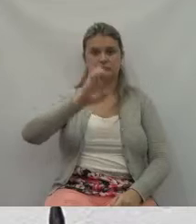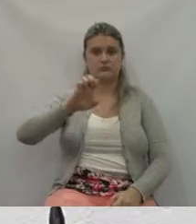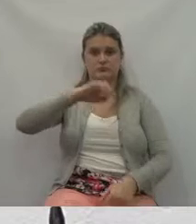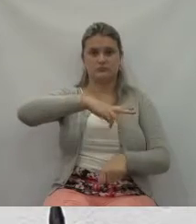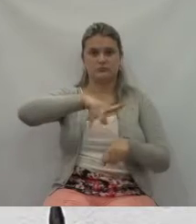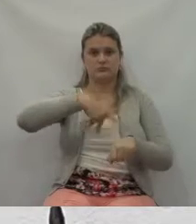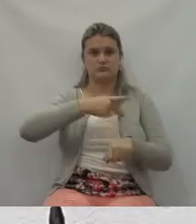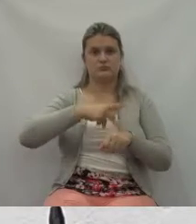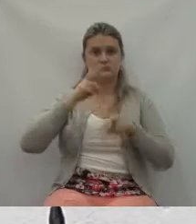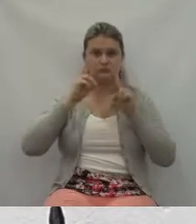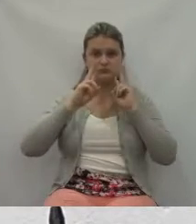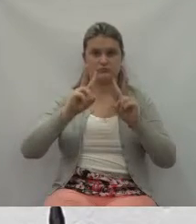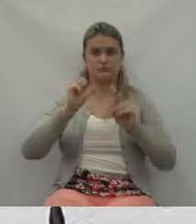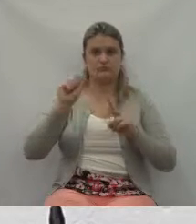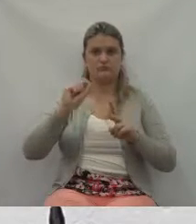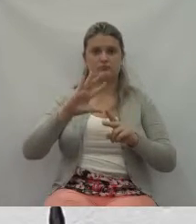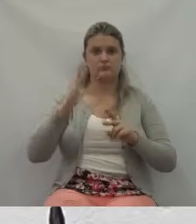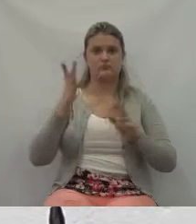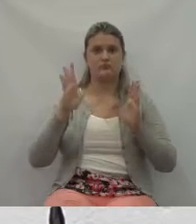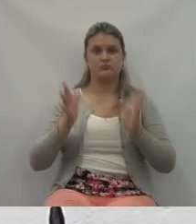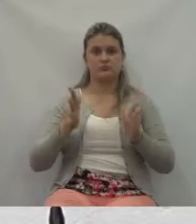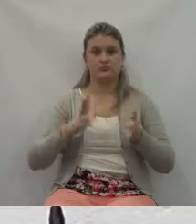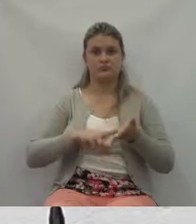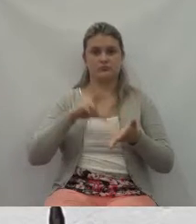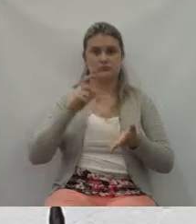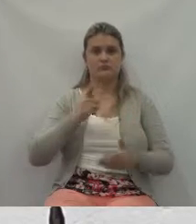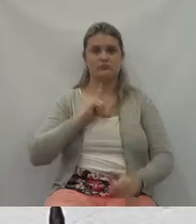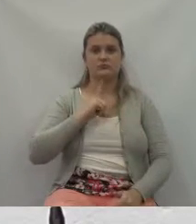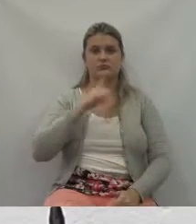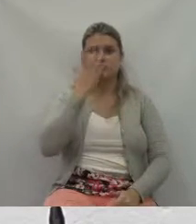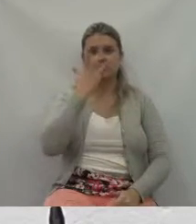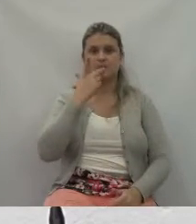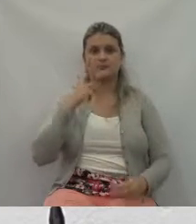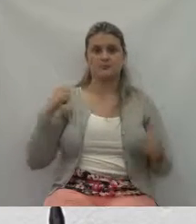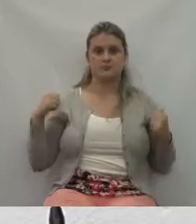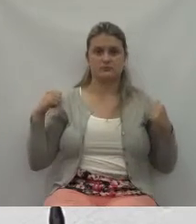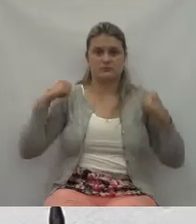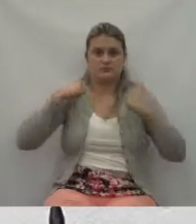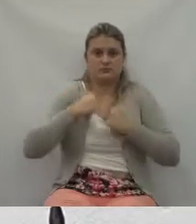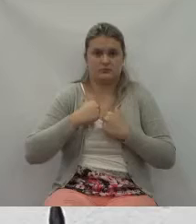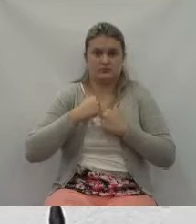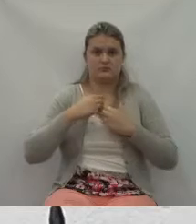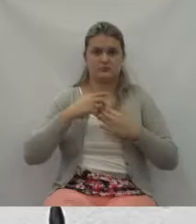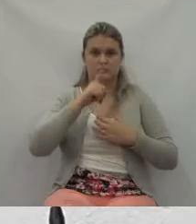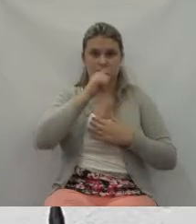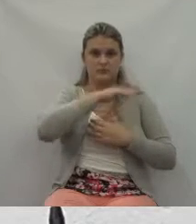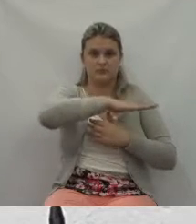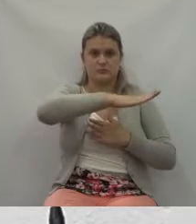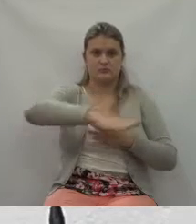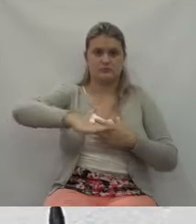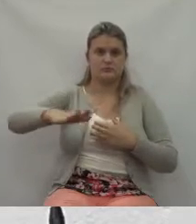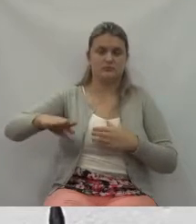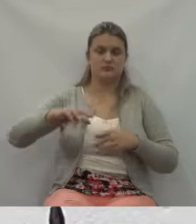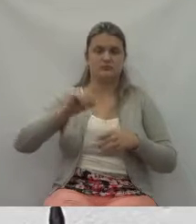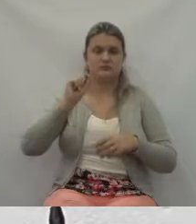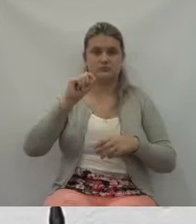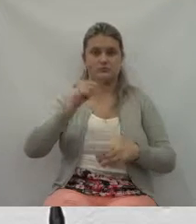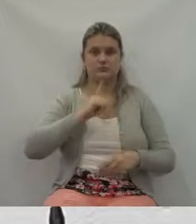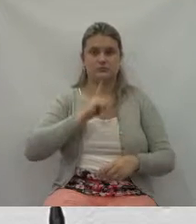mesmo, tinha uma criança com salva-vida, uma criança pequenininha, a gente que tem filho e quem